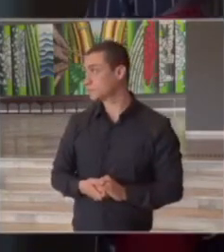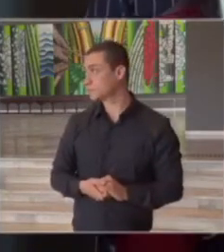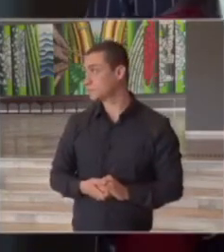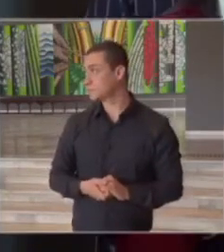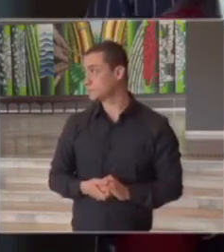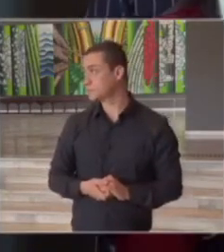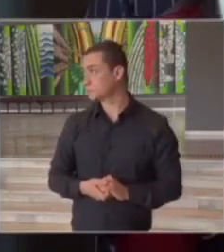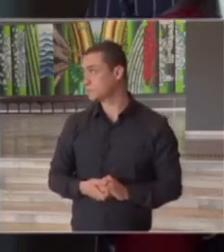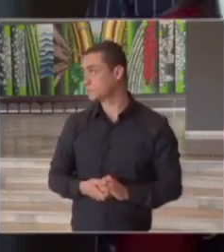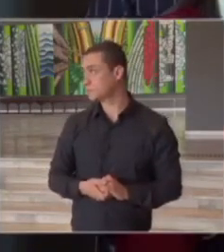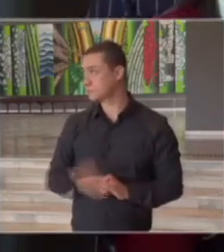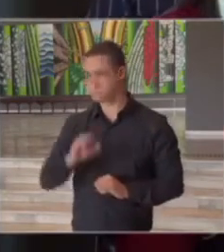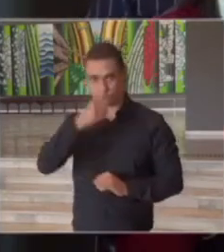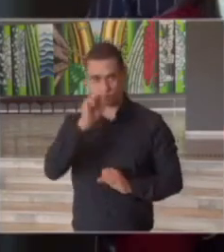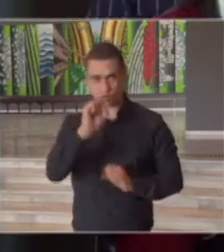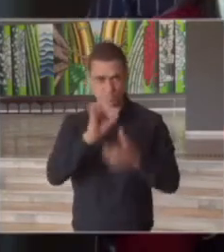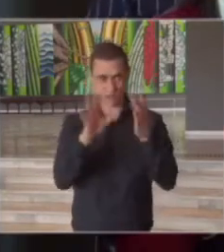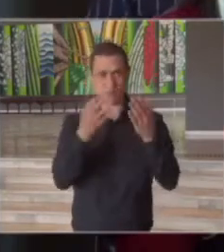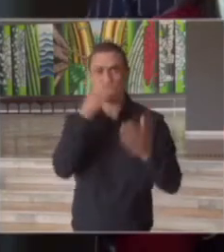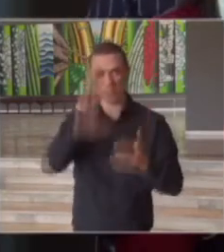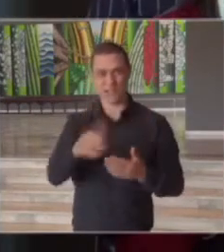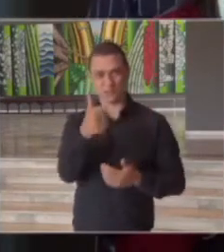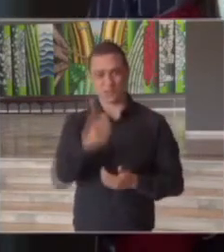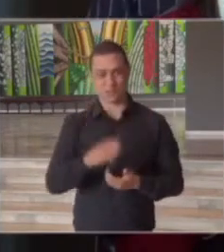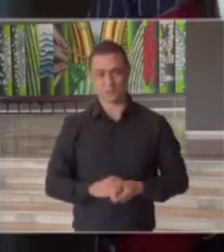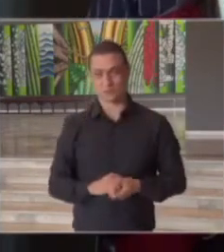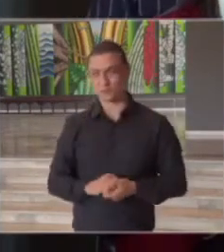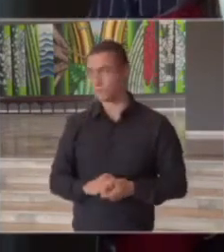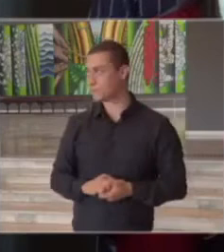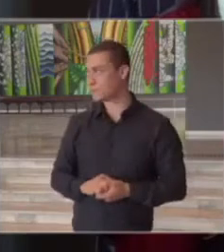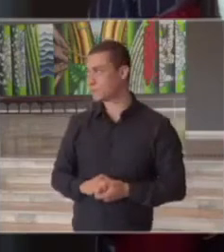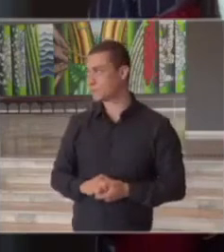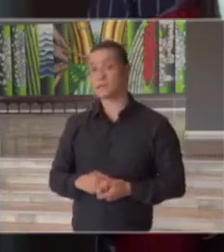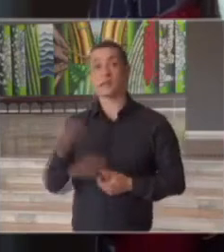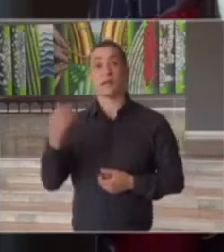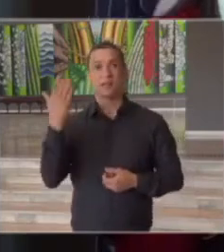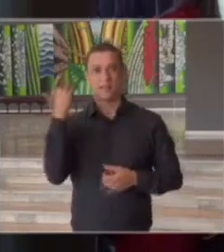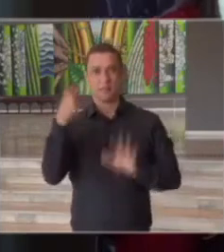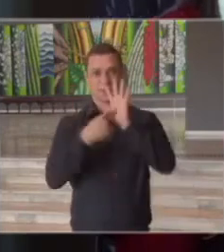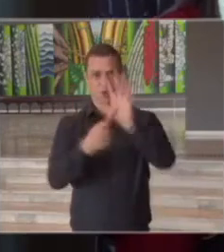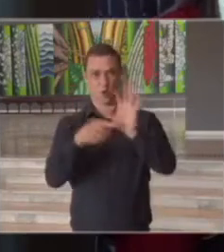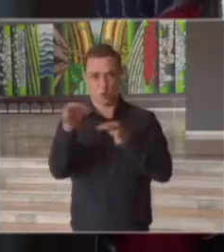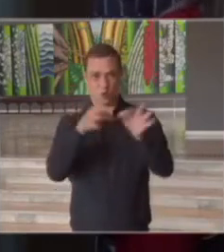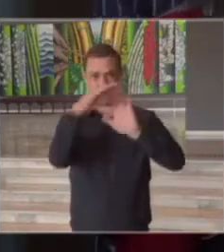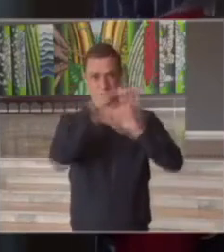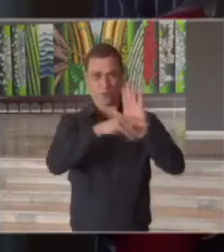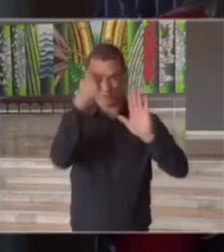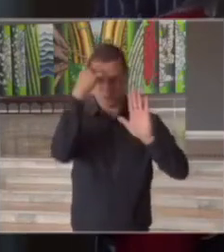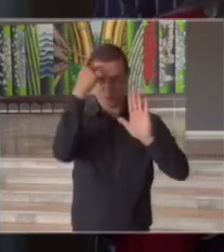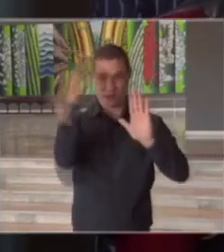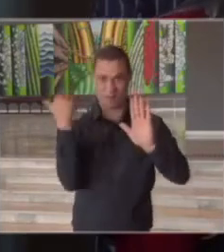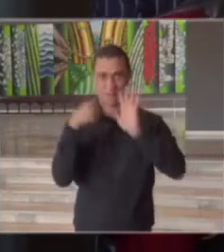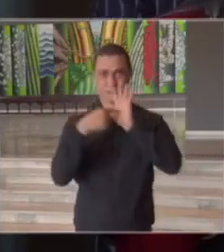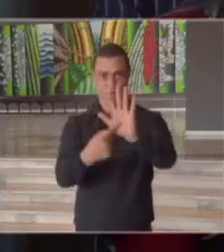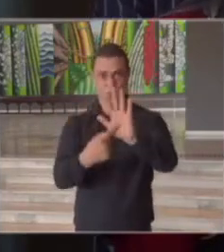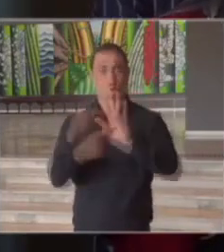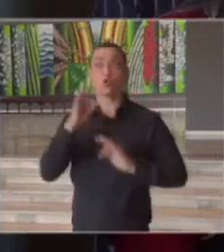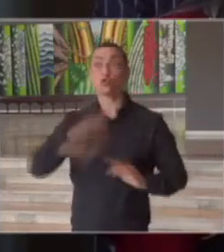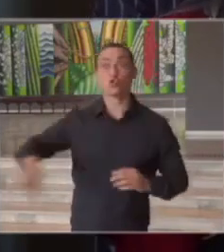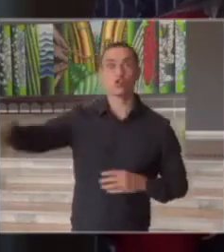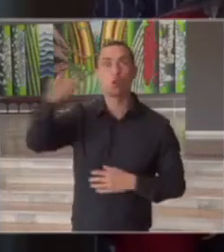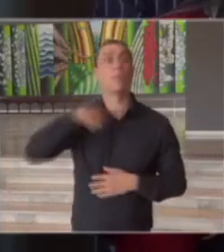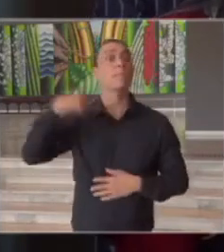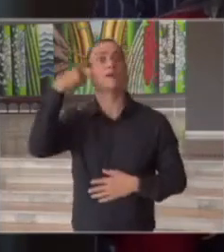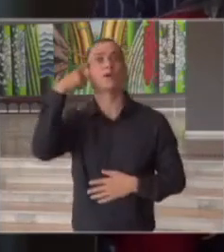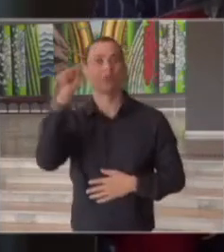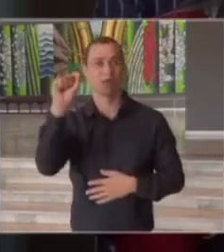pode segurar o microfone boa tarde quando foi apresentado o plano São Paulo todos esperavam que fosse